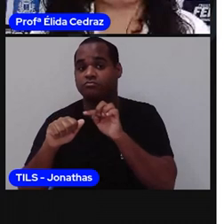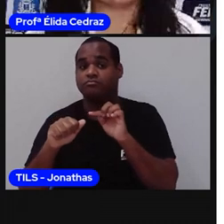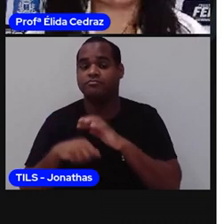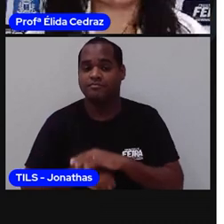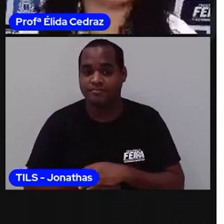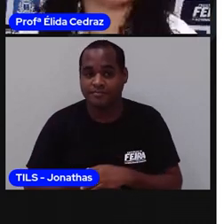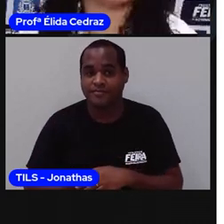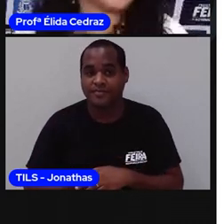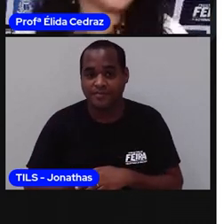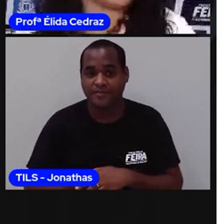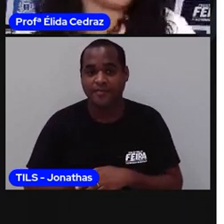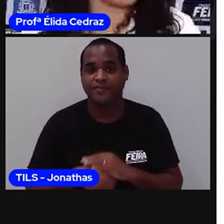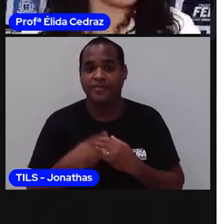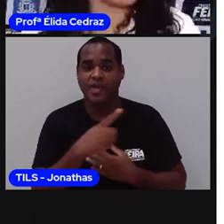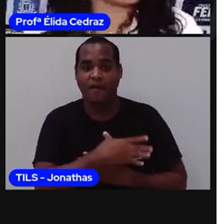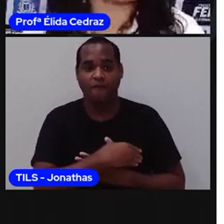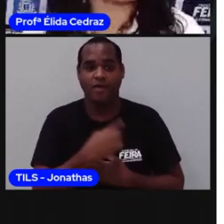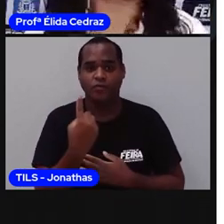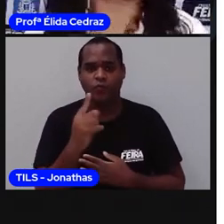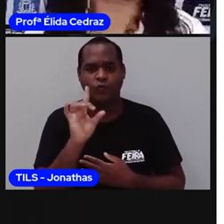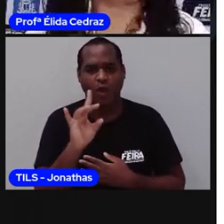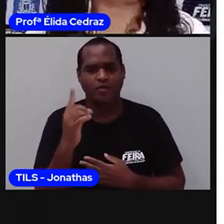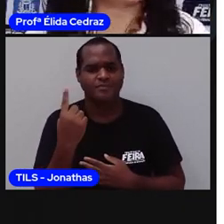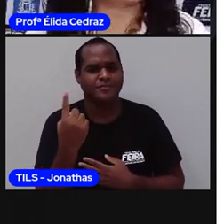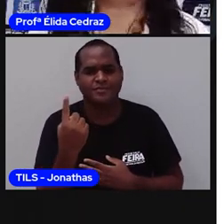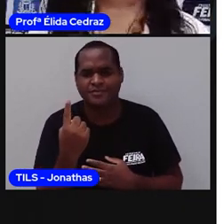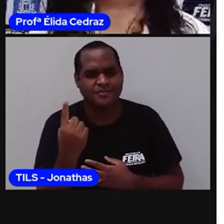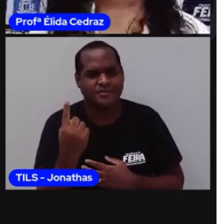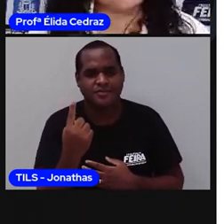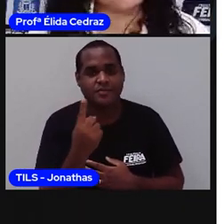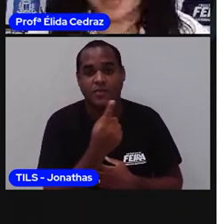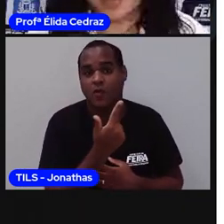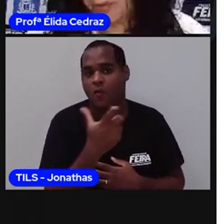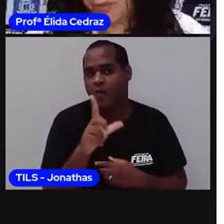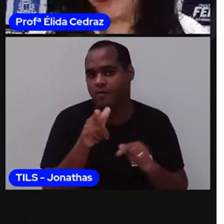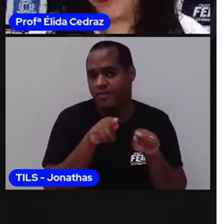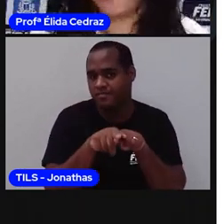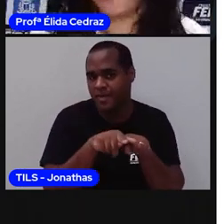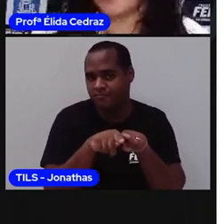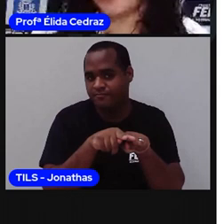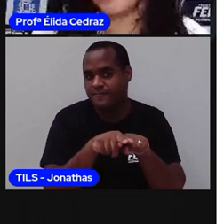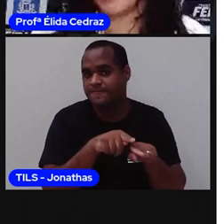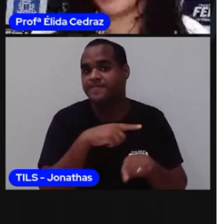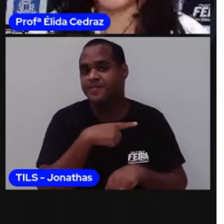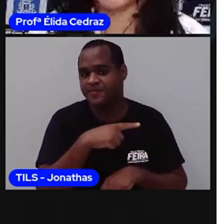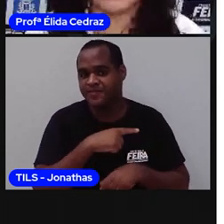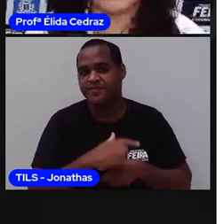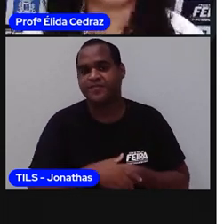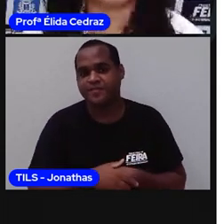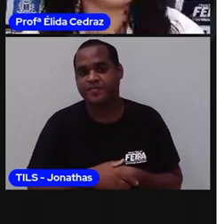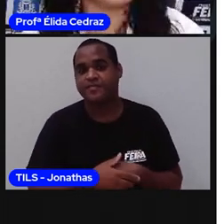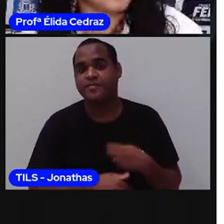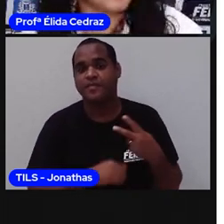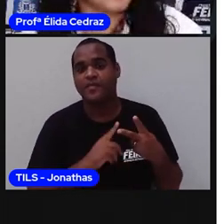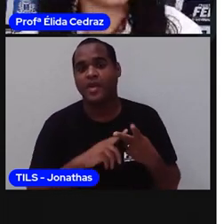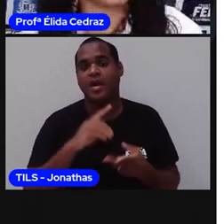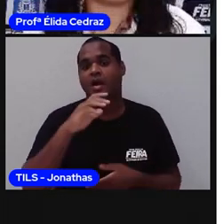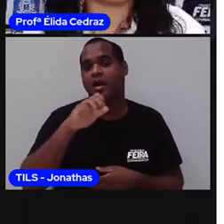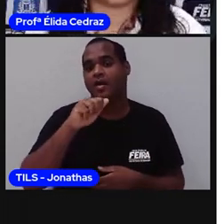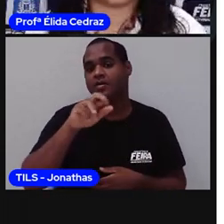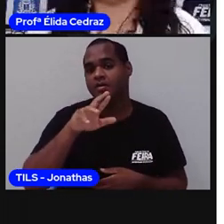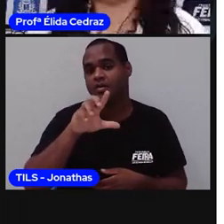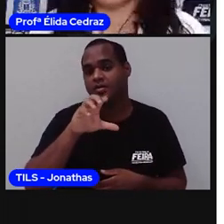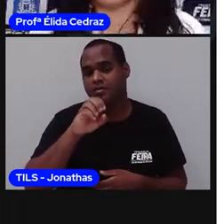Carolina não é filha única. Carolina tem um irmão. Carlos José